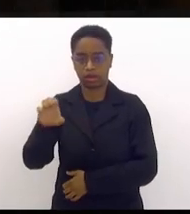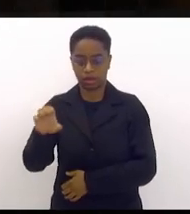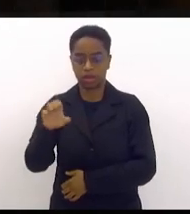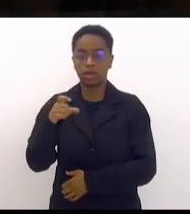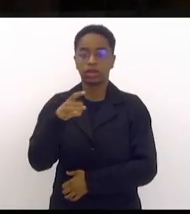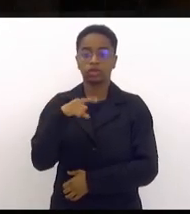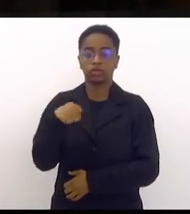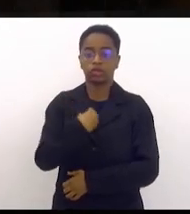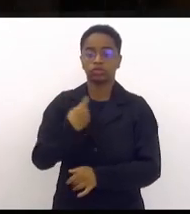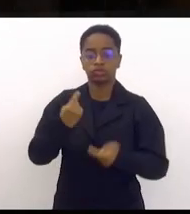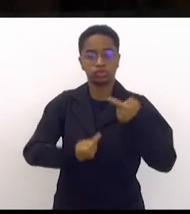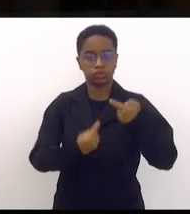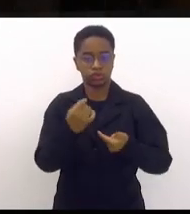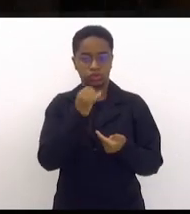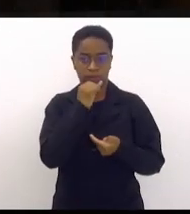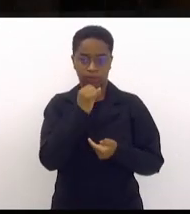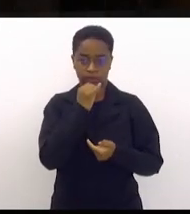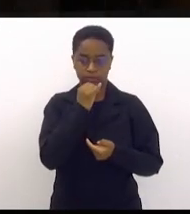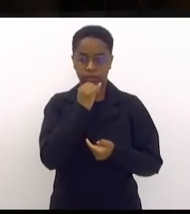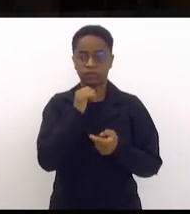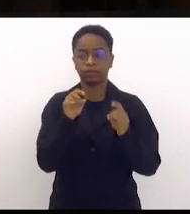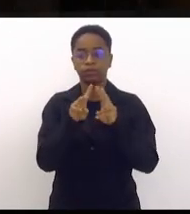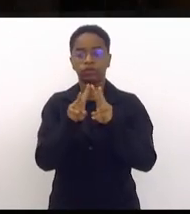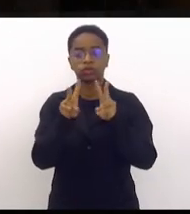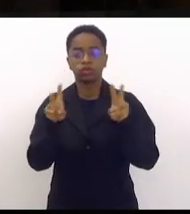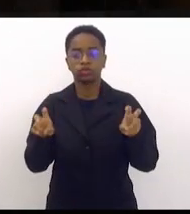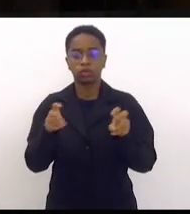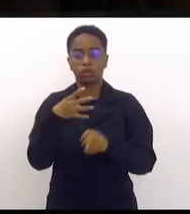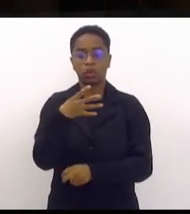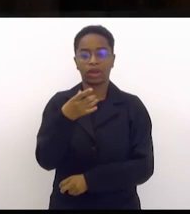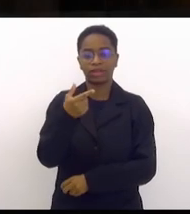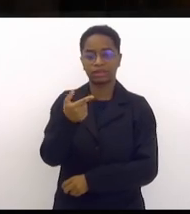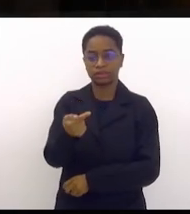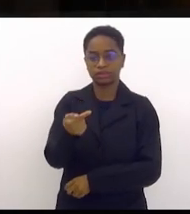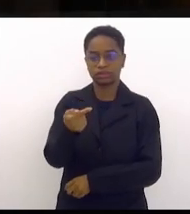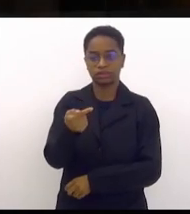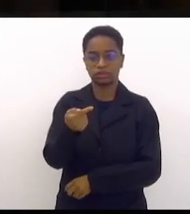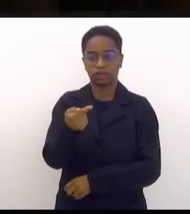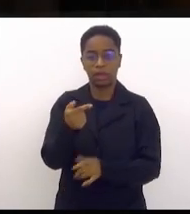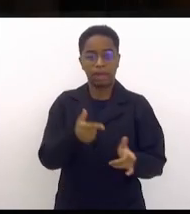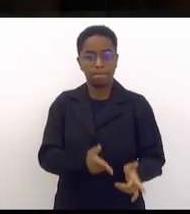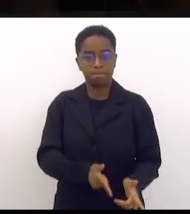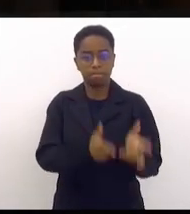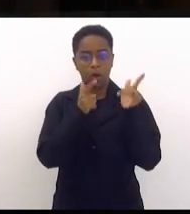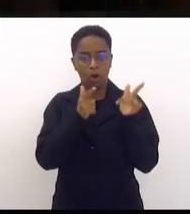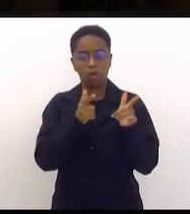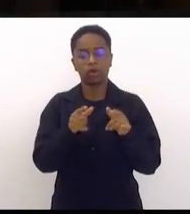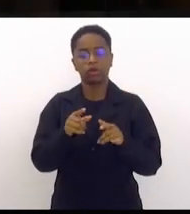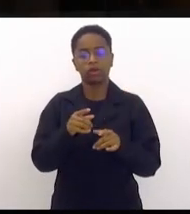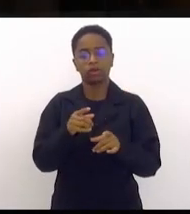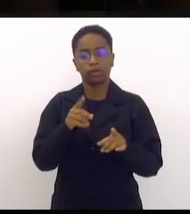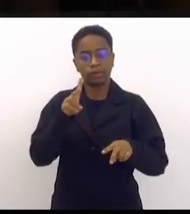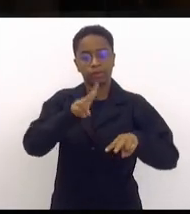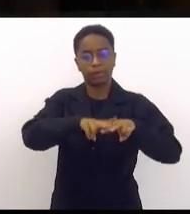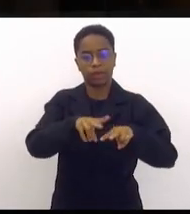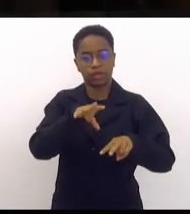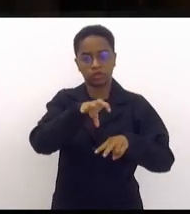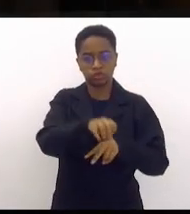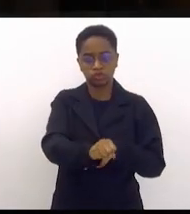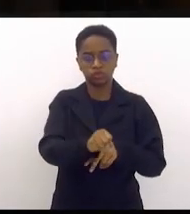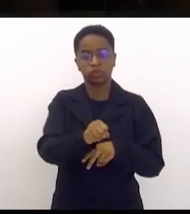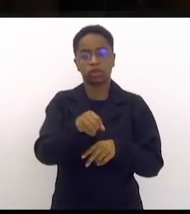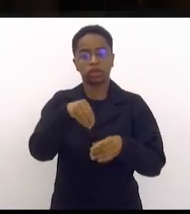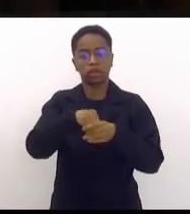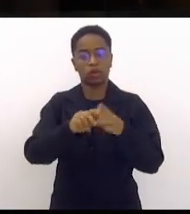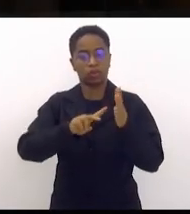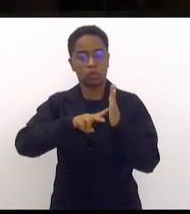falávamos, por exemplo, com relação aos 47 fuzis que foram apreendidos dentro de